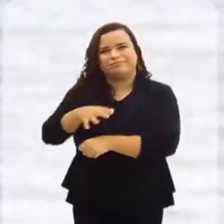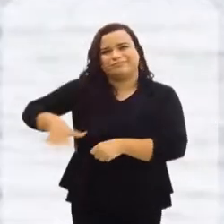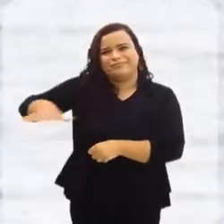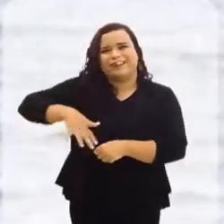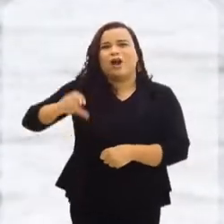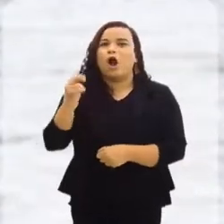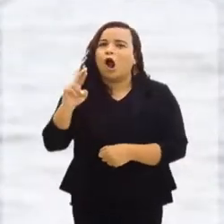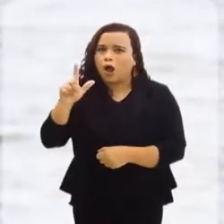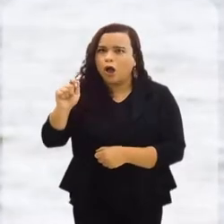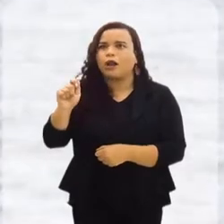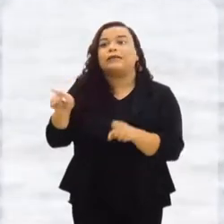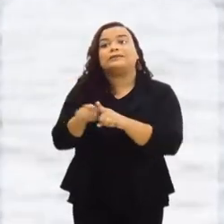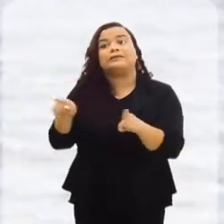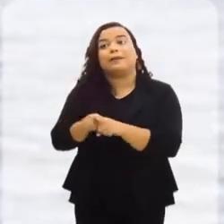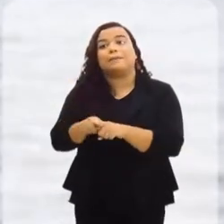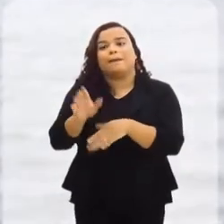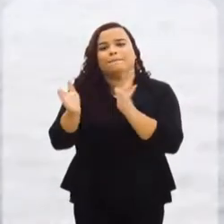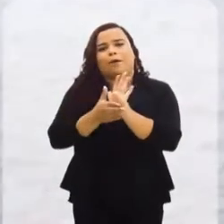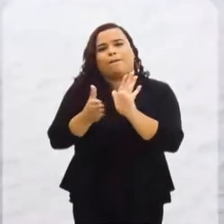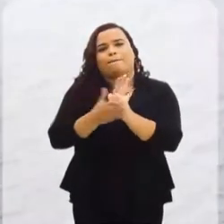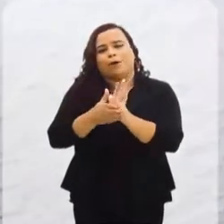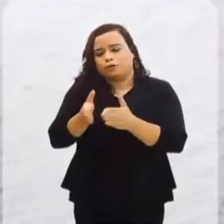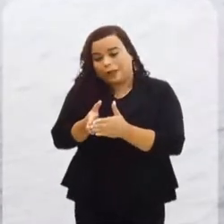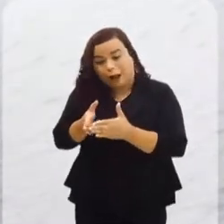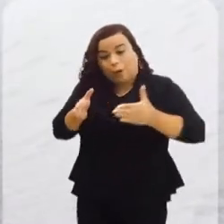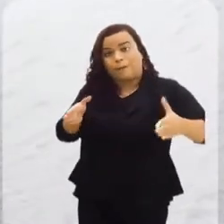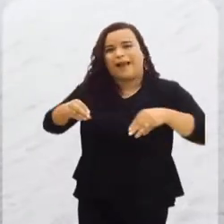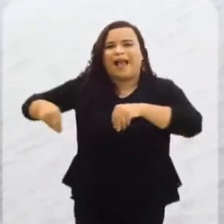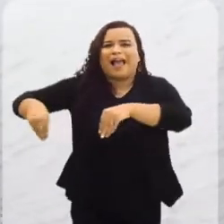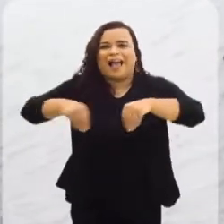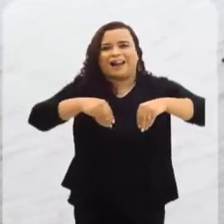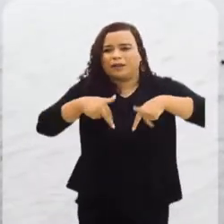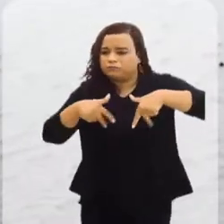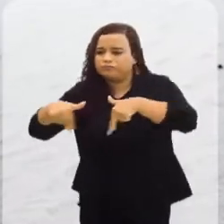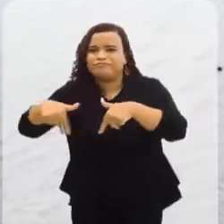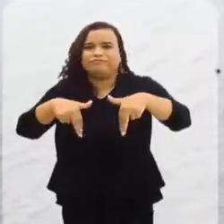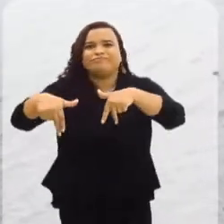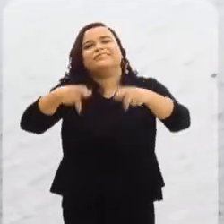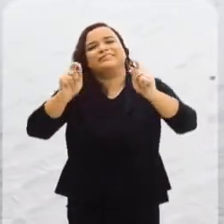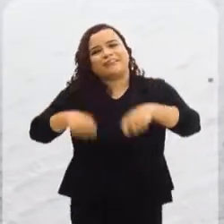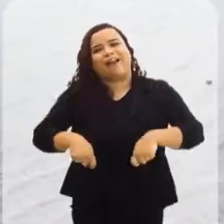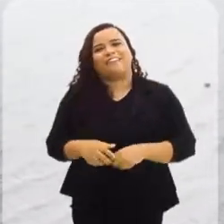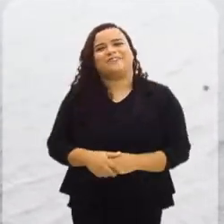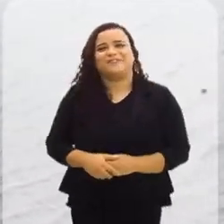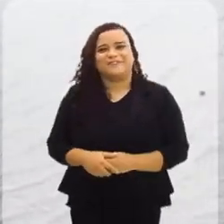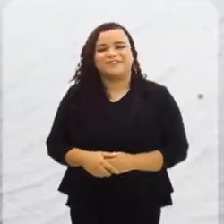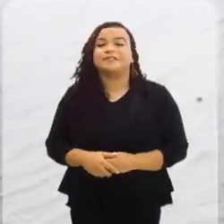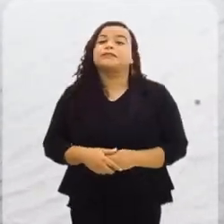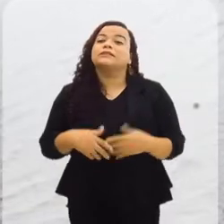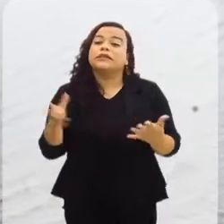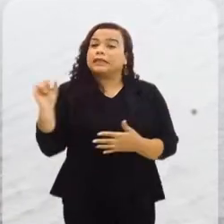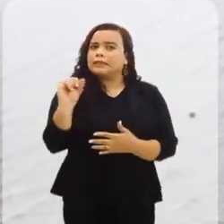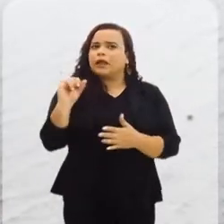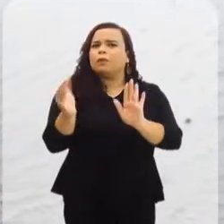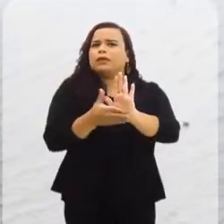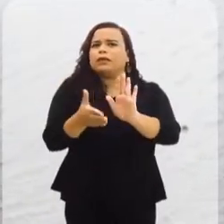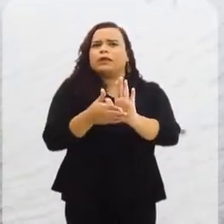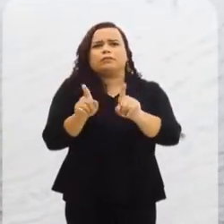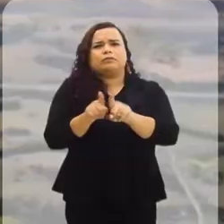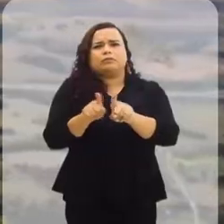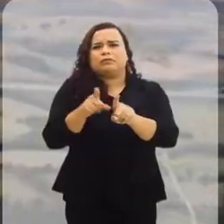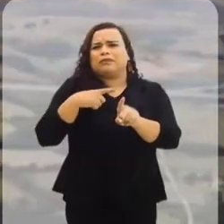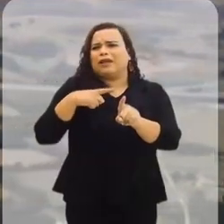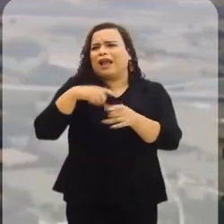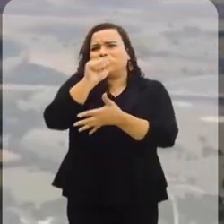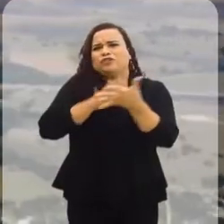e essa proposta de aumento da nossa faixa de areia aqui, para que o turista possa vir e desfrutar também da praia de Coroa Grande. Itaguaí oferece também